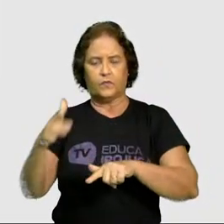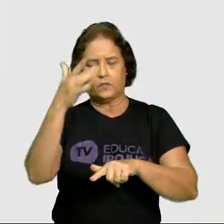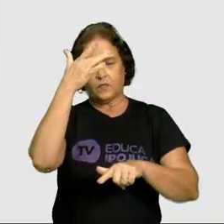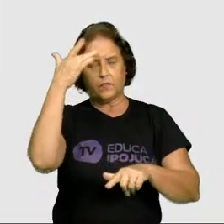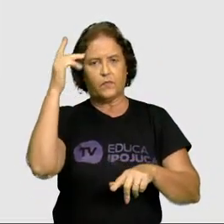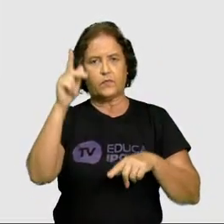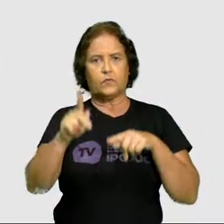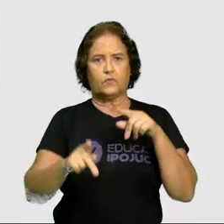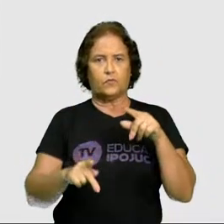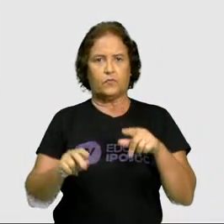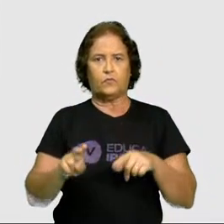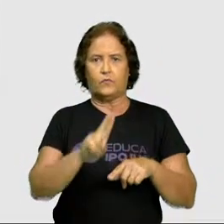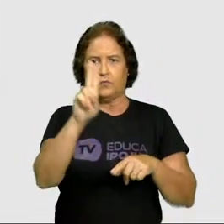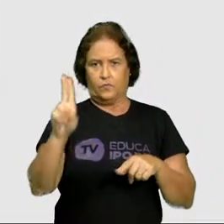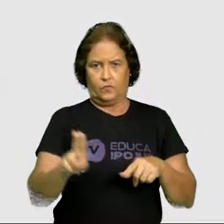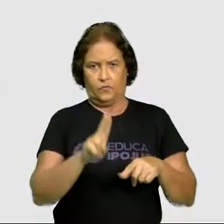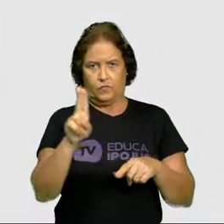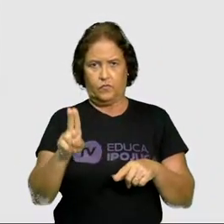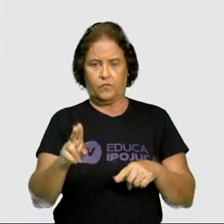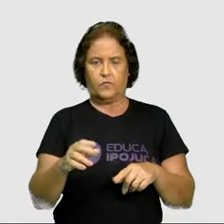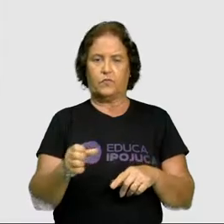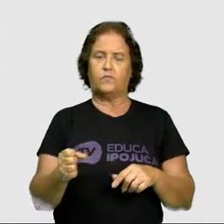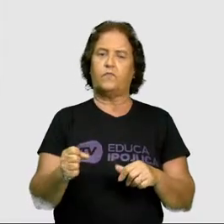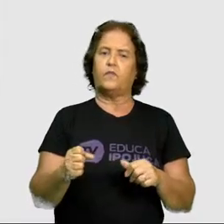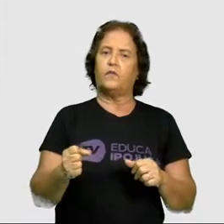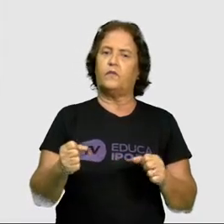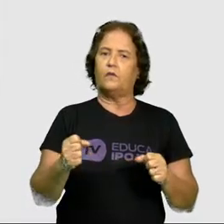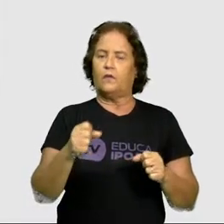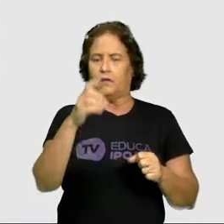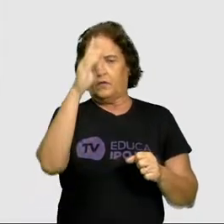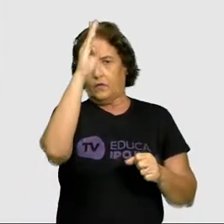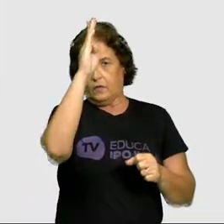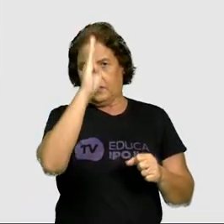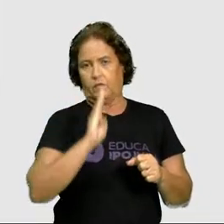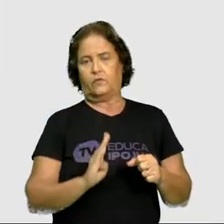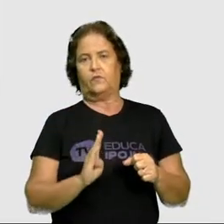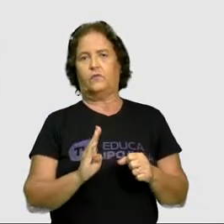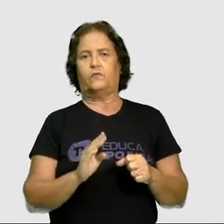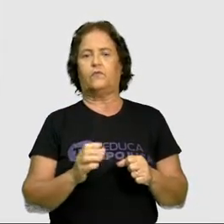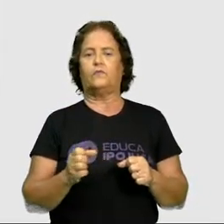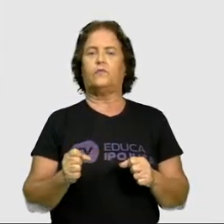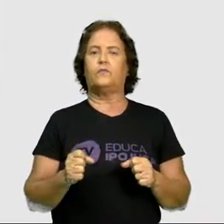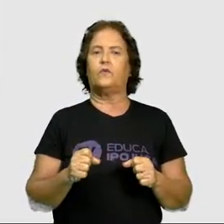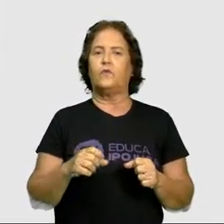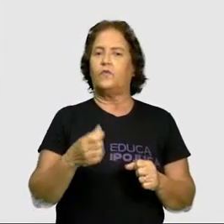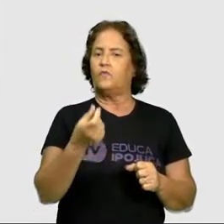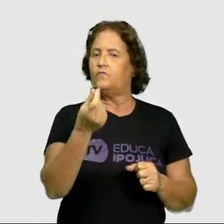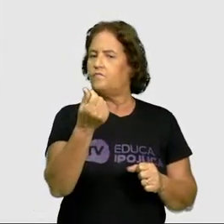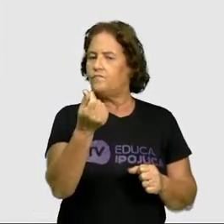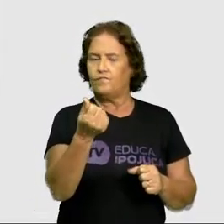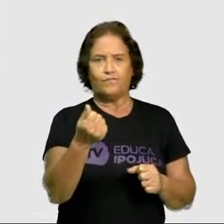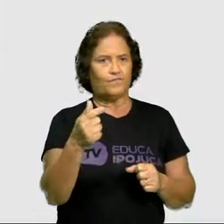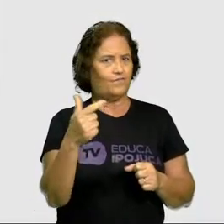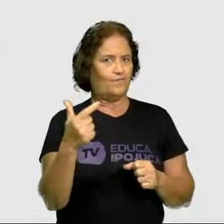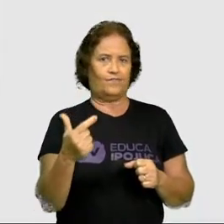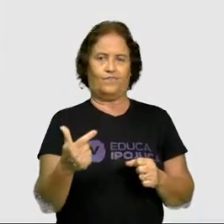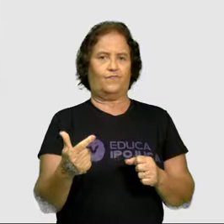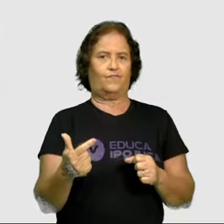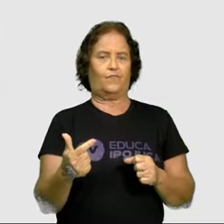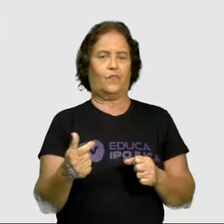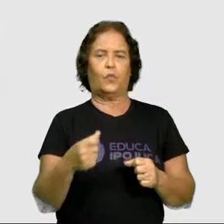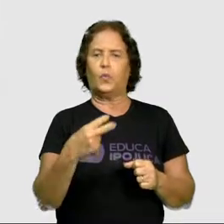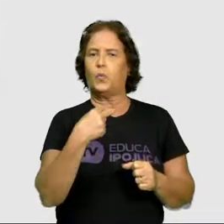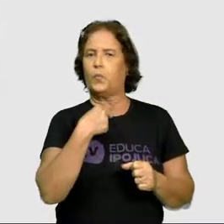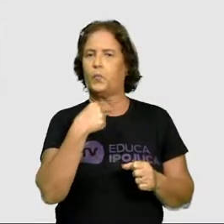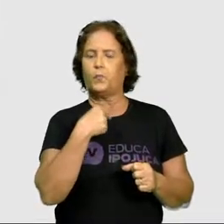acessíveis e agradáveis, gratuitos e sem fins lucrativos, porque não pode ser